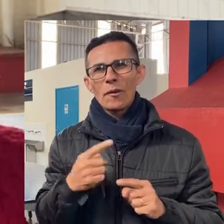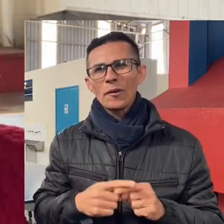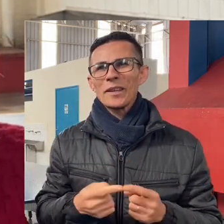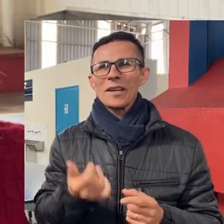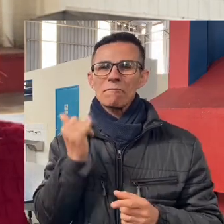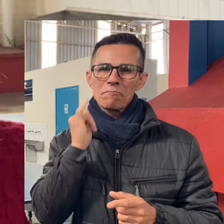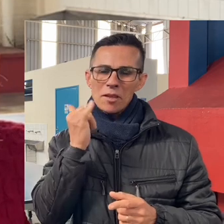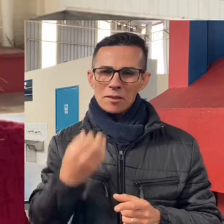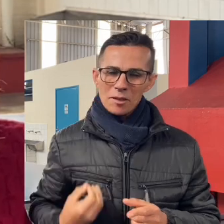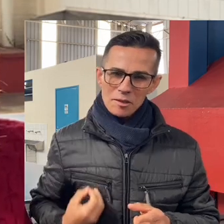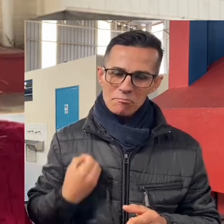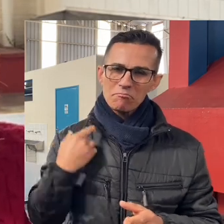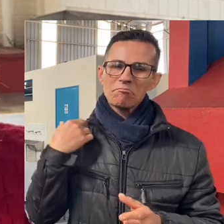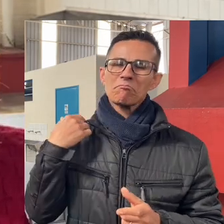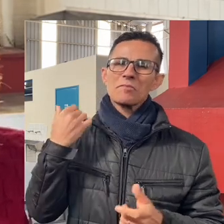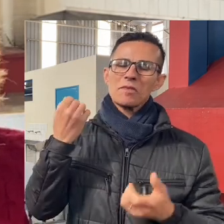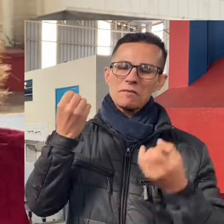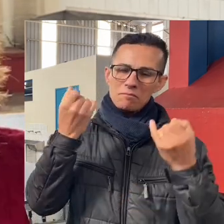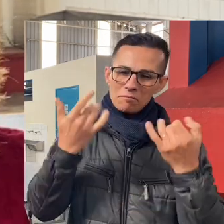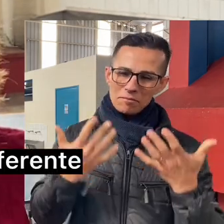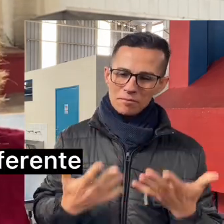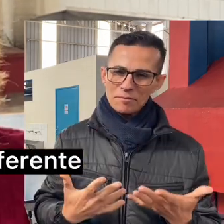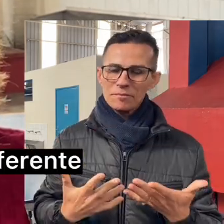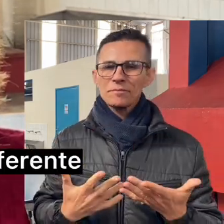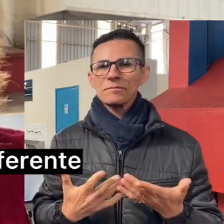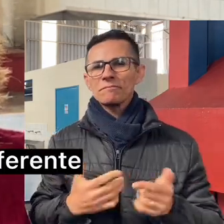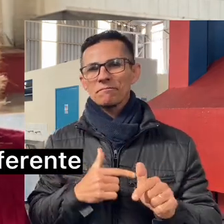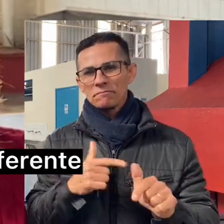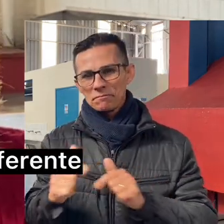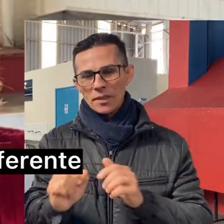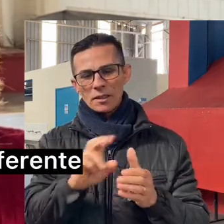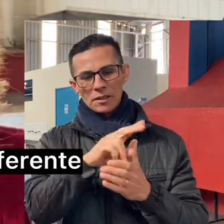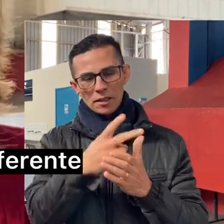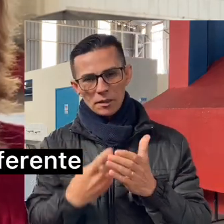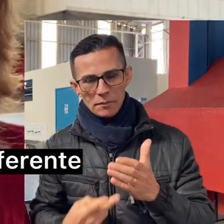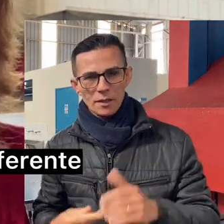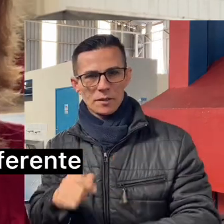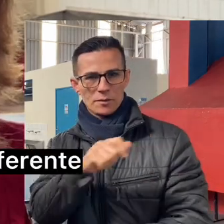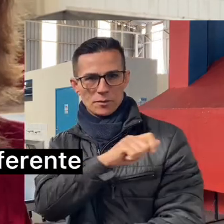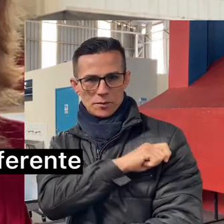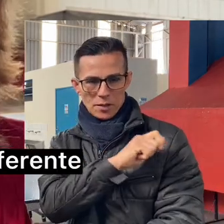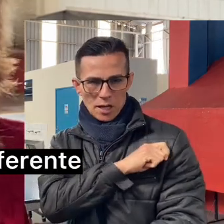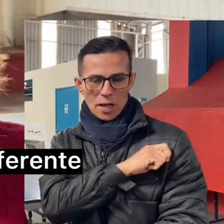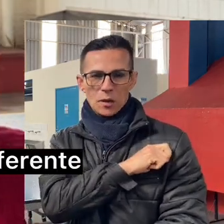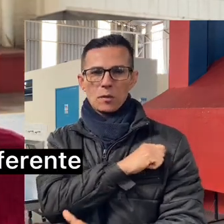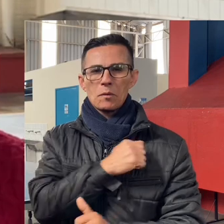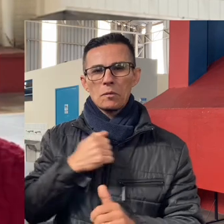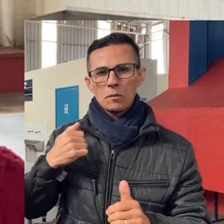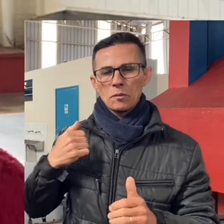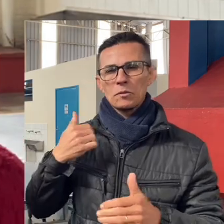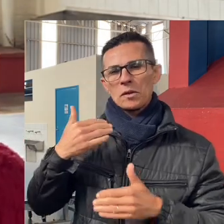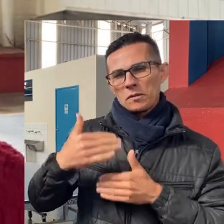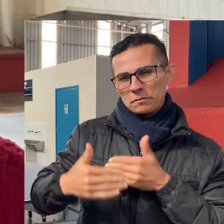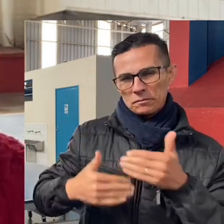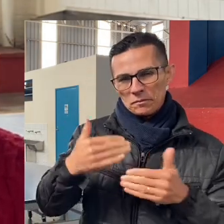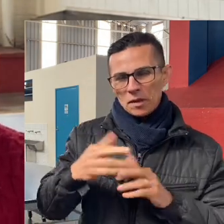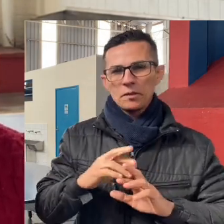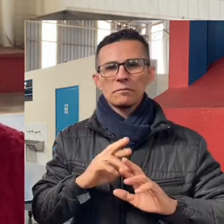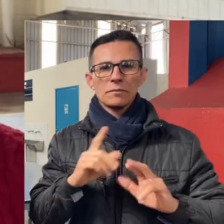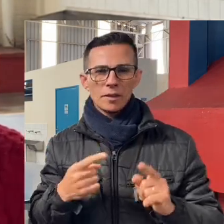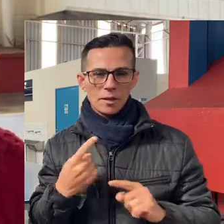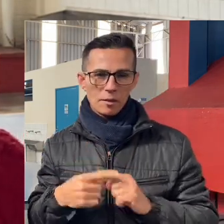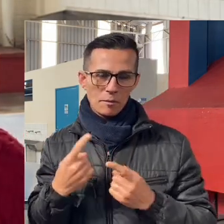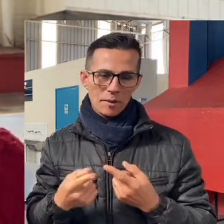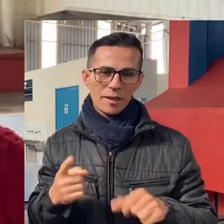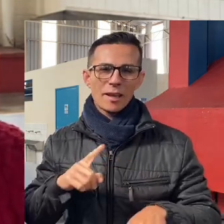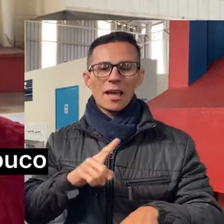viriam para nós, né? A gente sabe que o trabalho bilíngue com os alunos é um processo diferente, porque ele leva